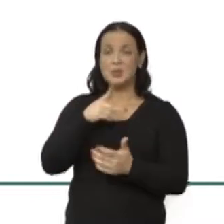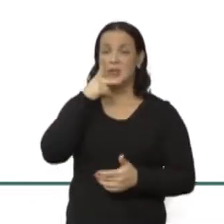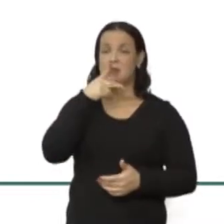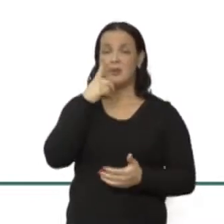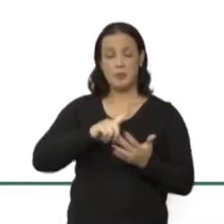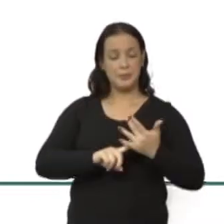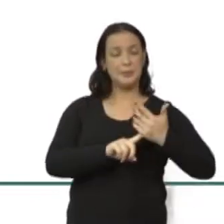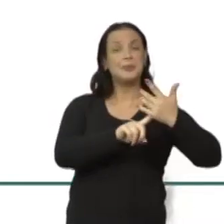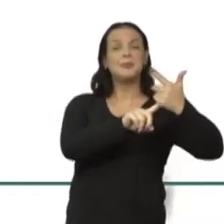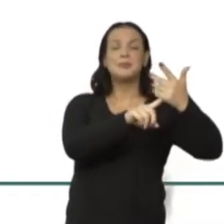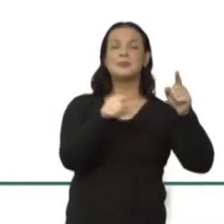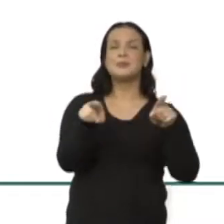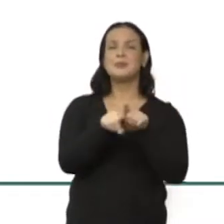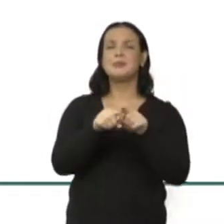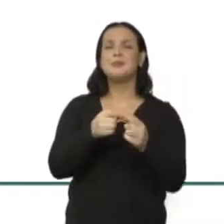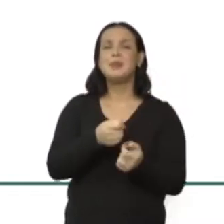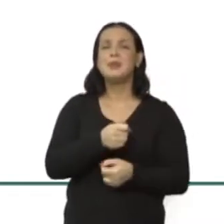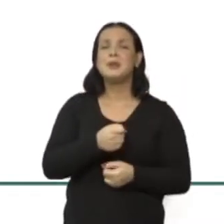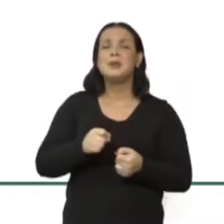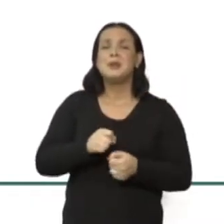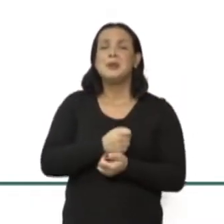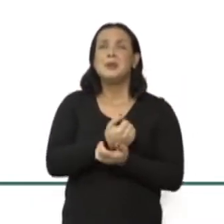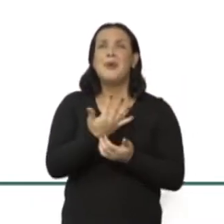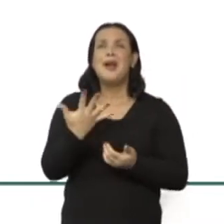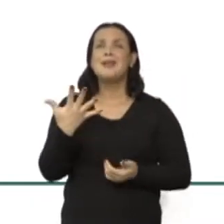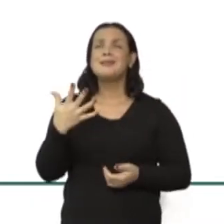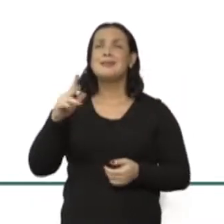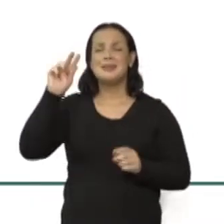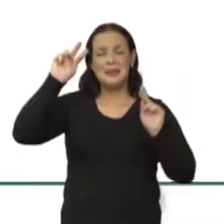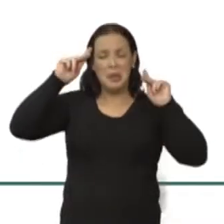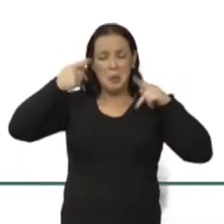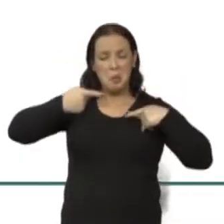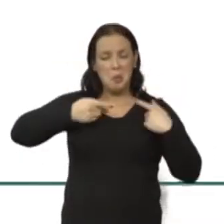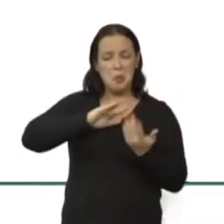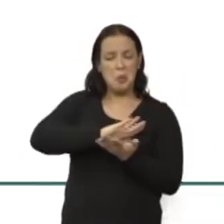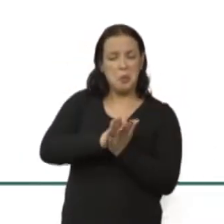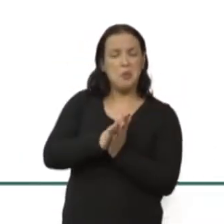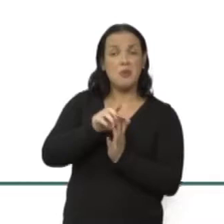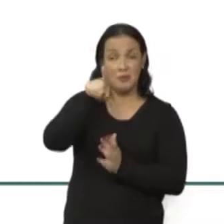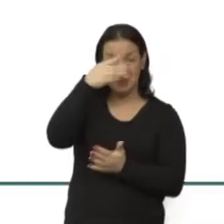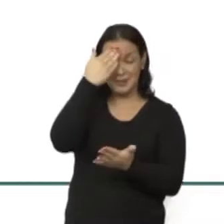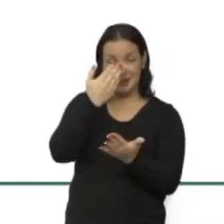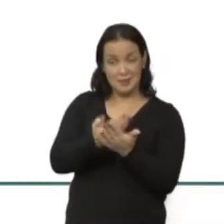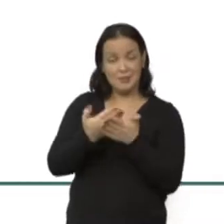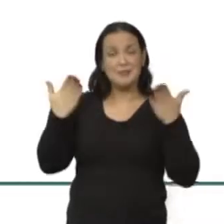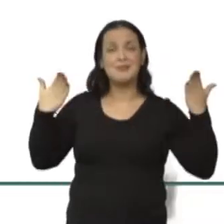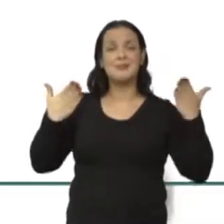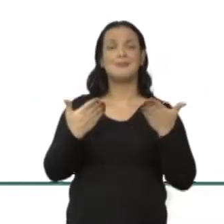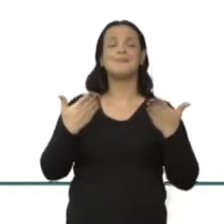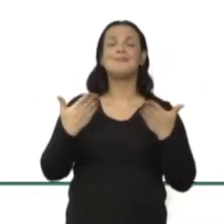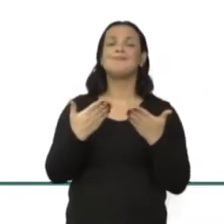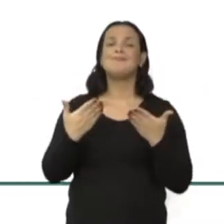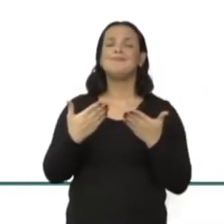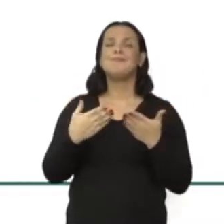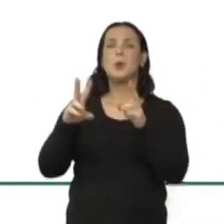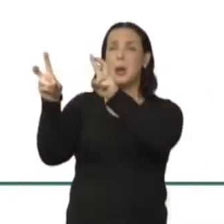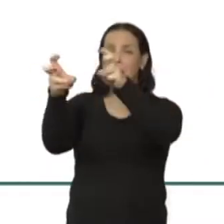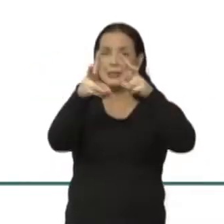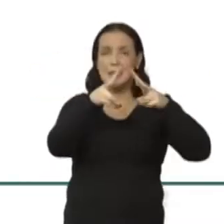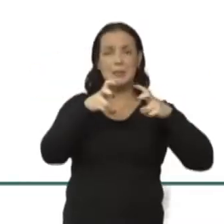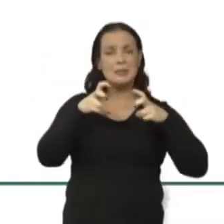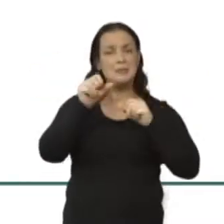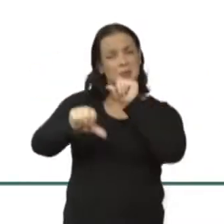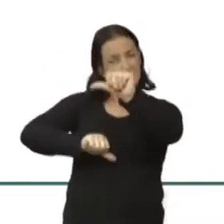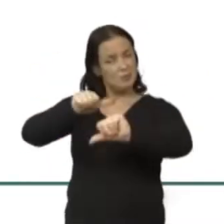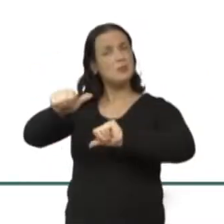tecnologia quase num sentido de desumanização. Você acredita que agora essa noção muda